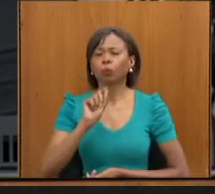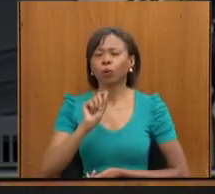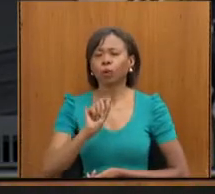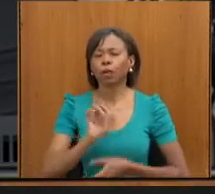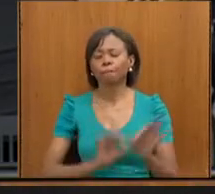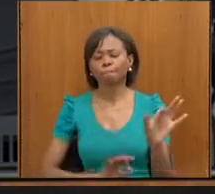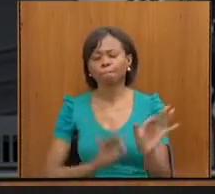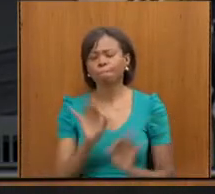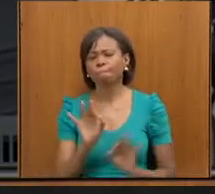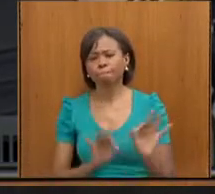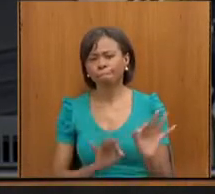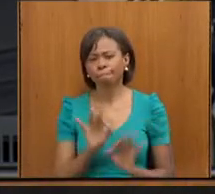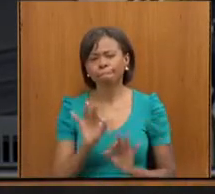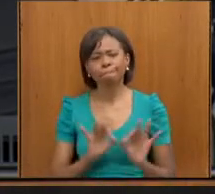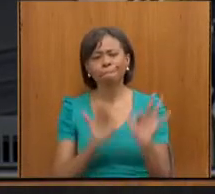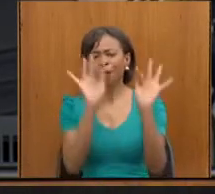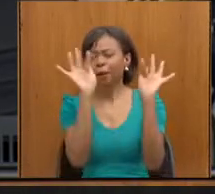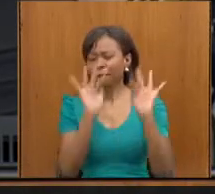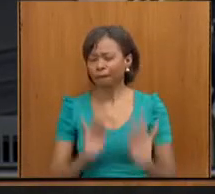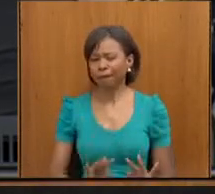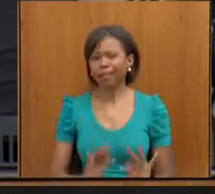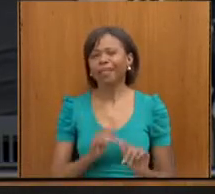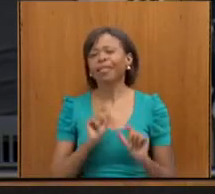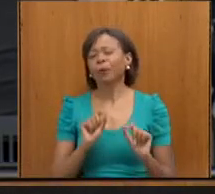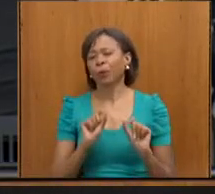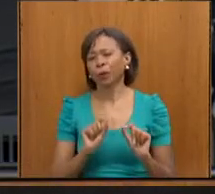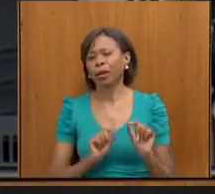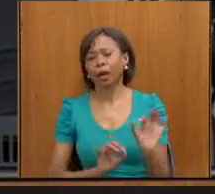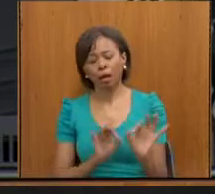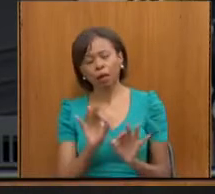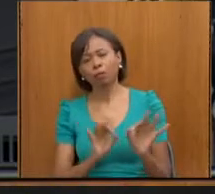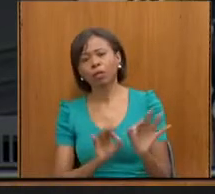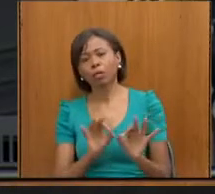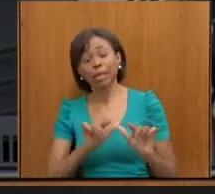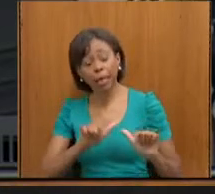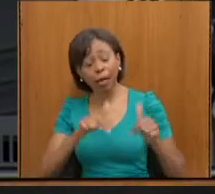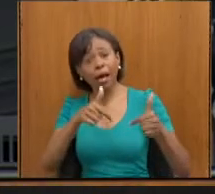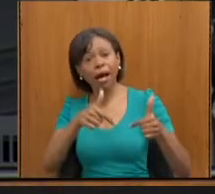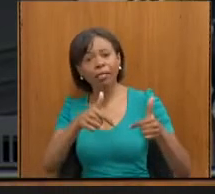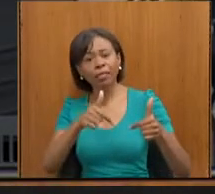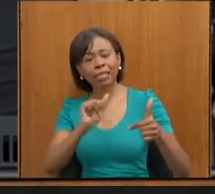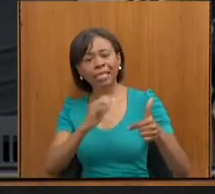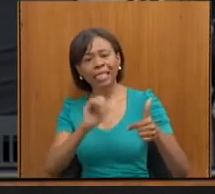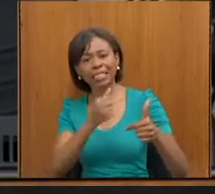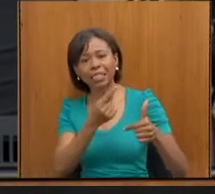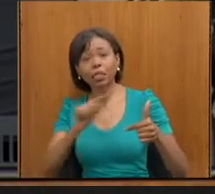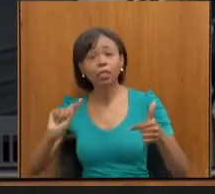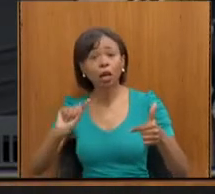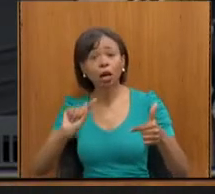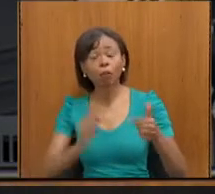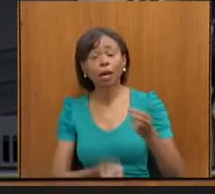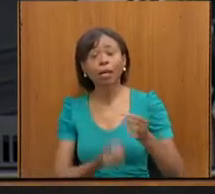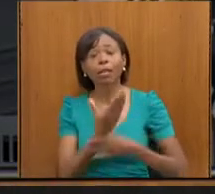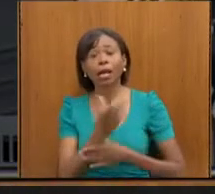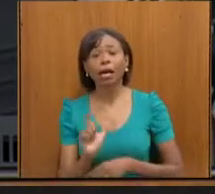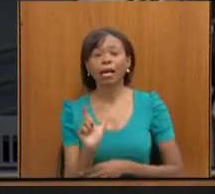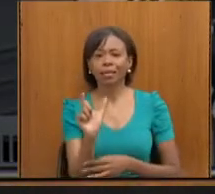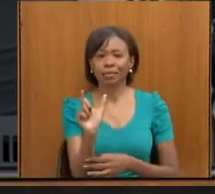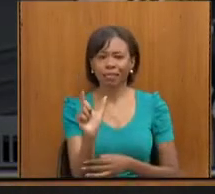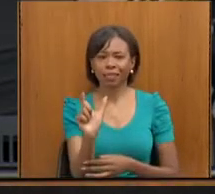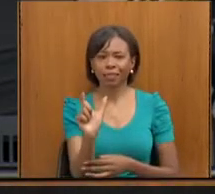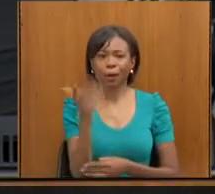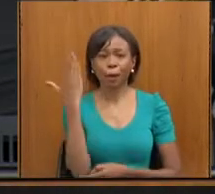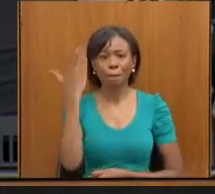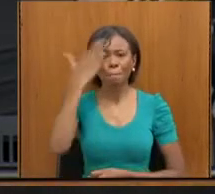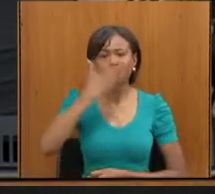muito feliz, que é a elaboração das ações para a implementação da carteira de identificação da